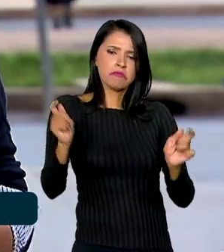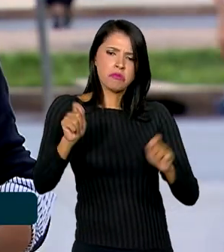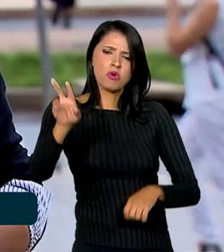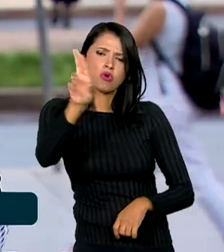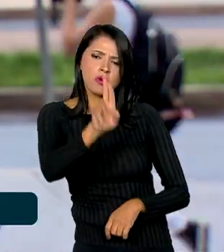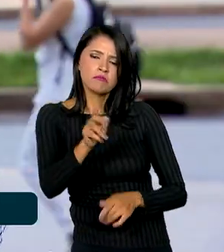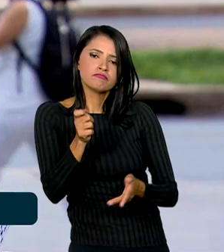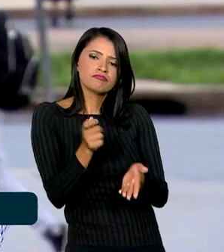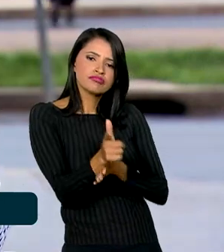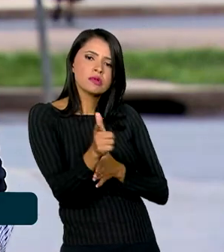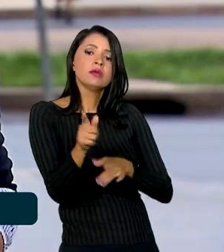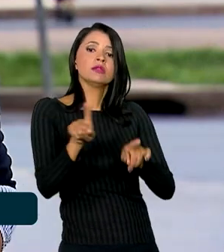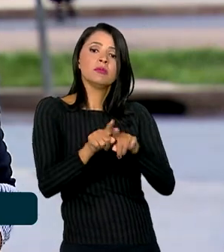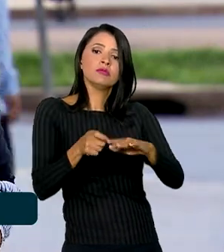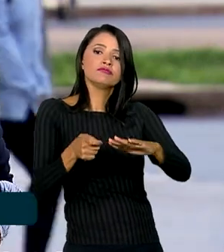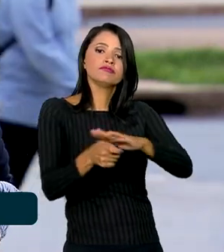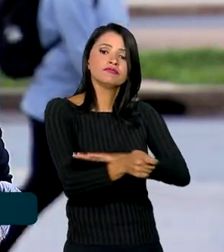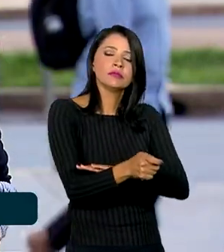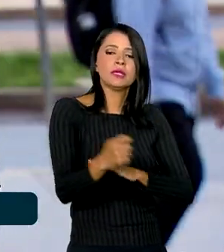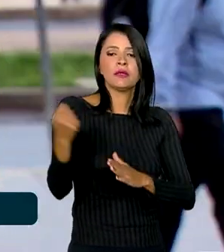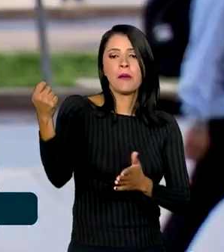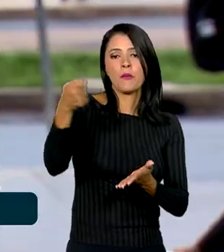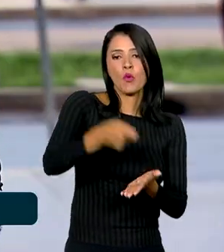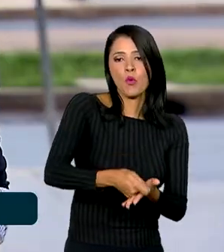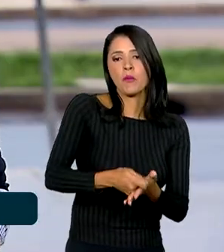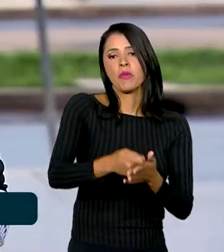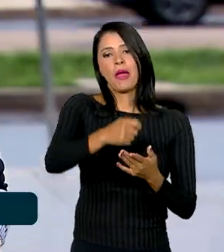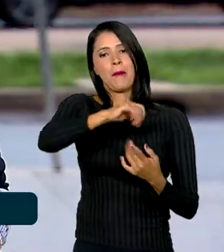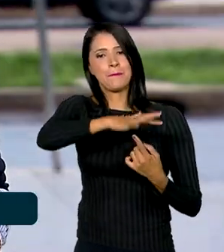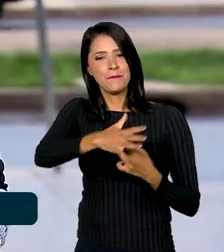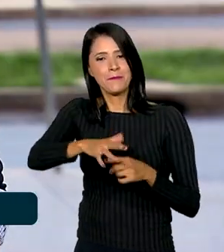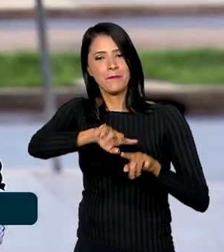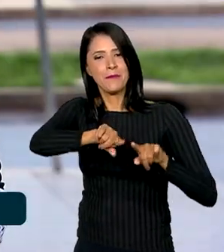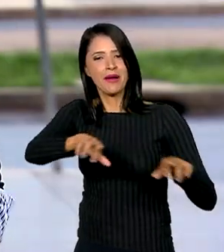custeio e investimento, como a compra de máquinas e equipamentos.